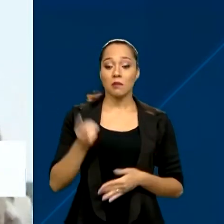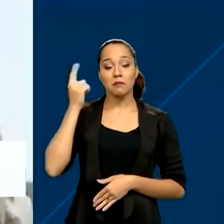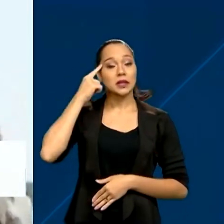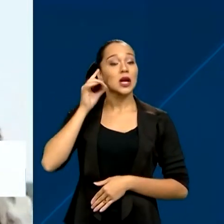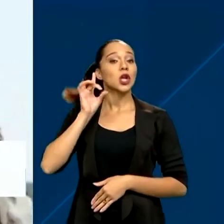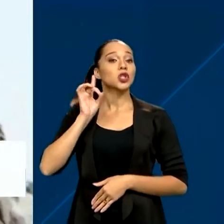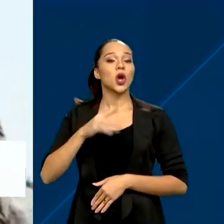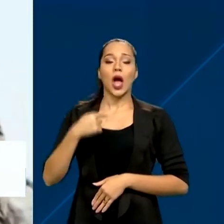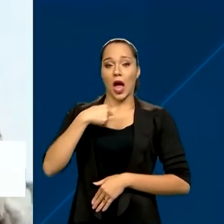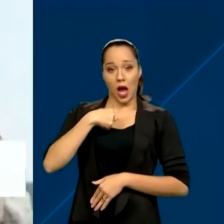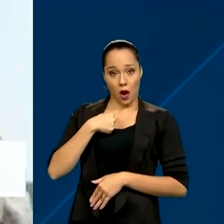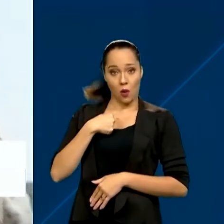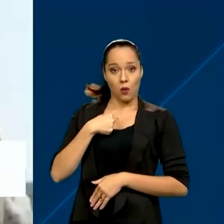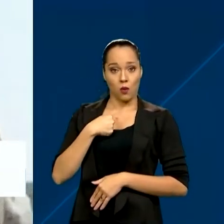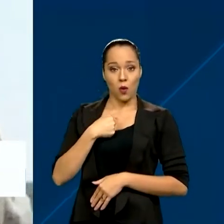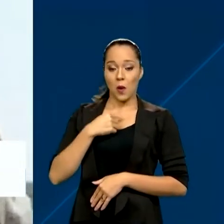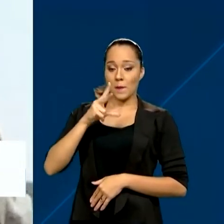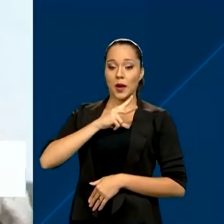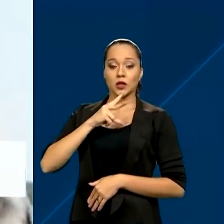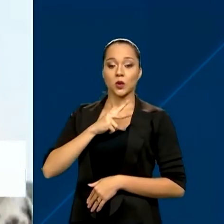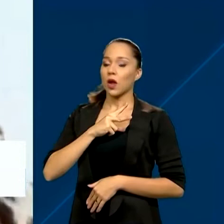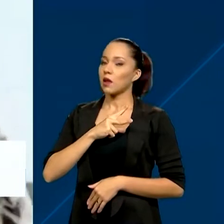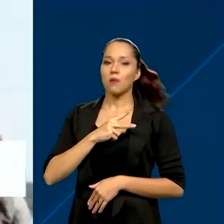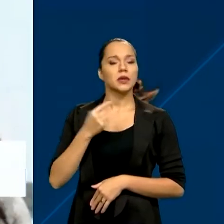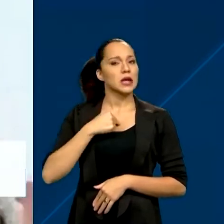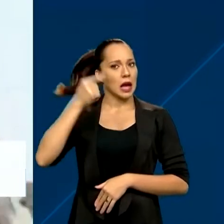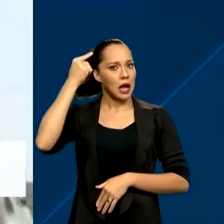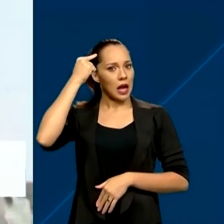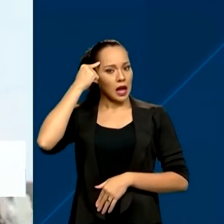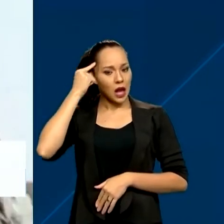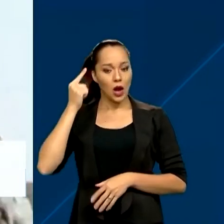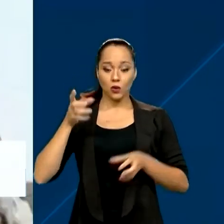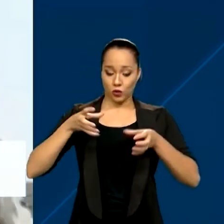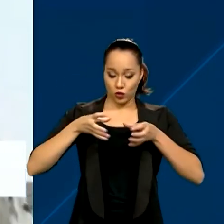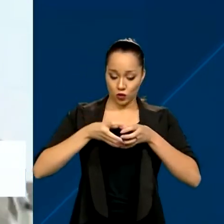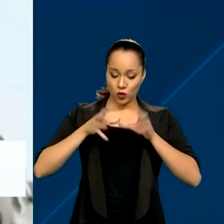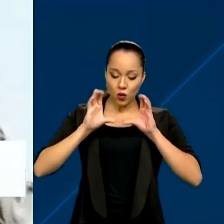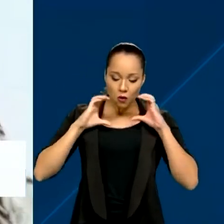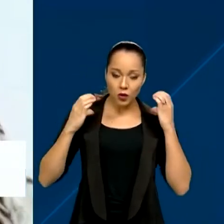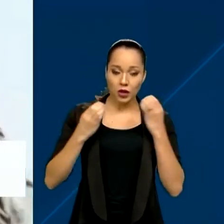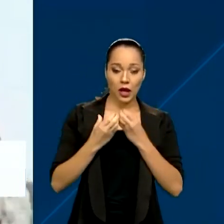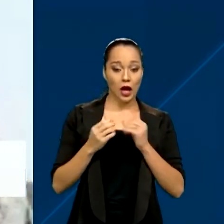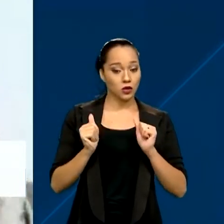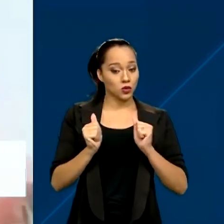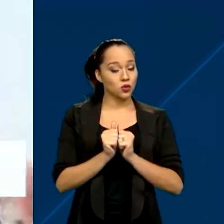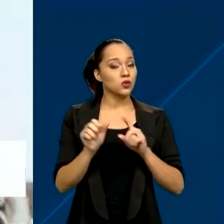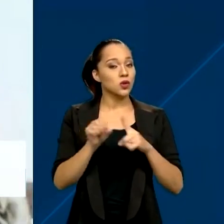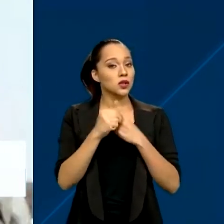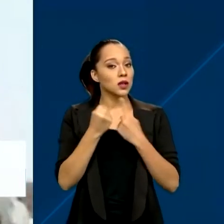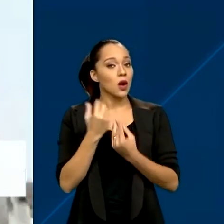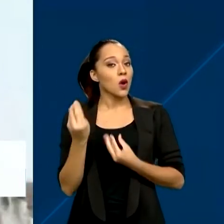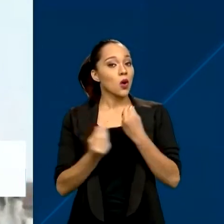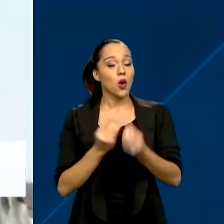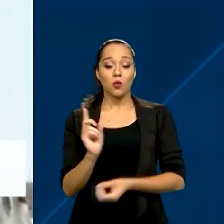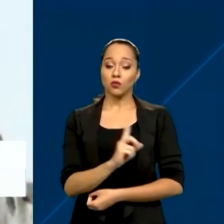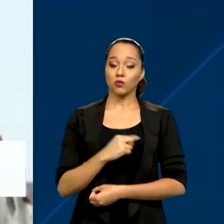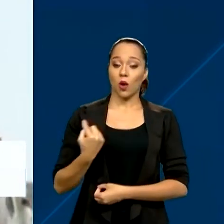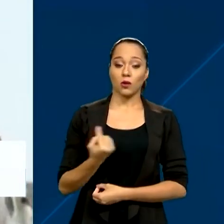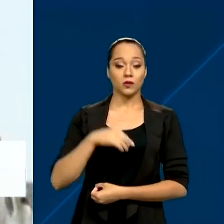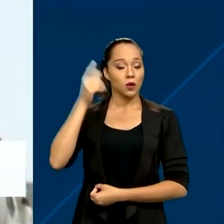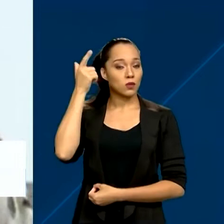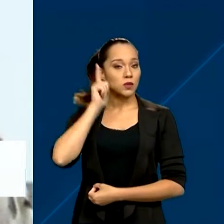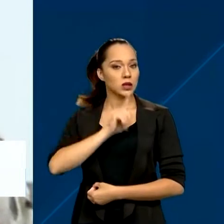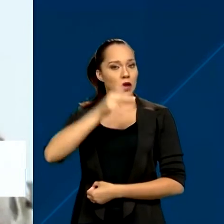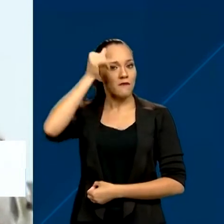pensar eu individualmente, mas eu dentro da minha comunidade, como é que nós vamos conseguir